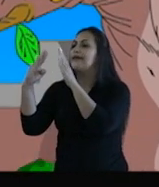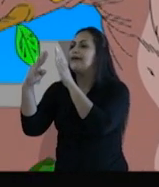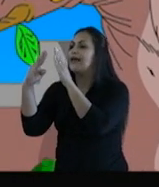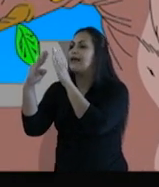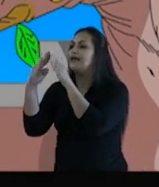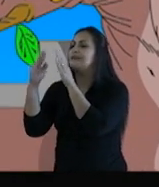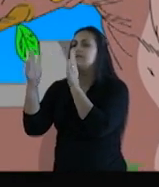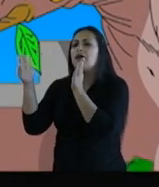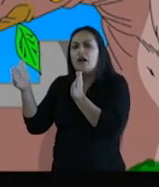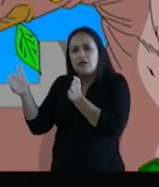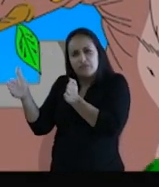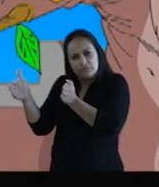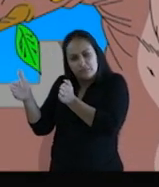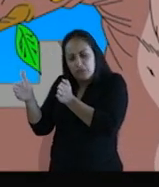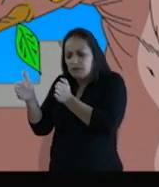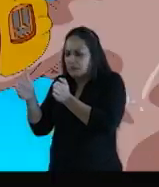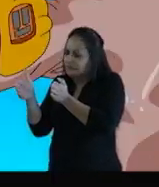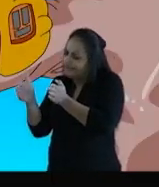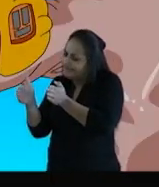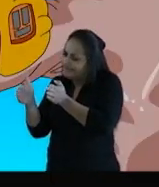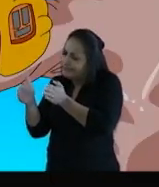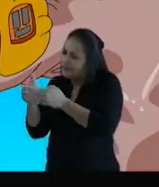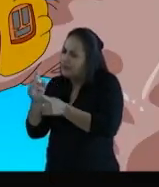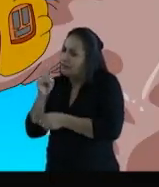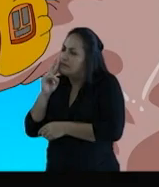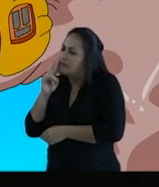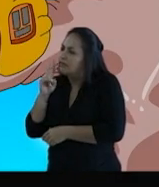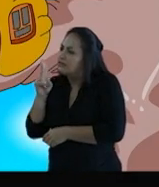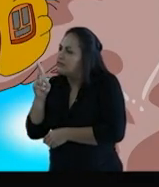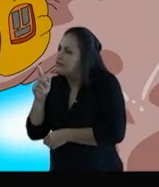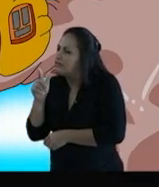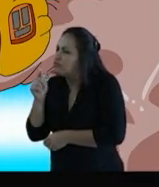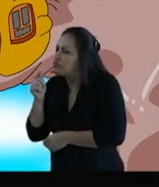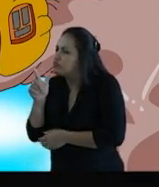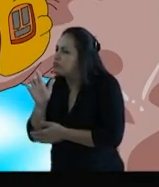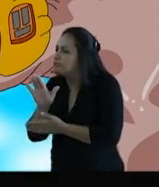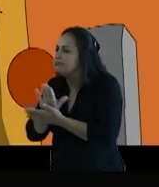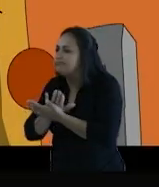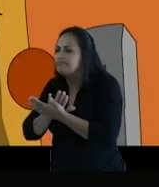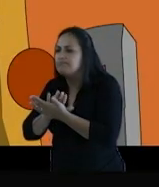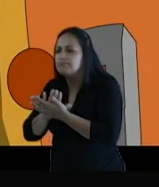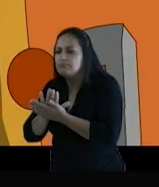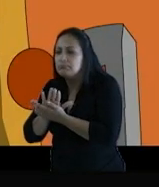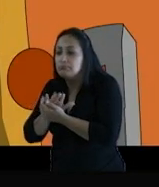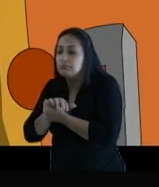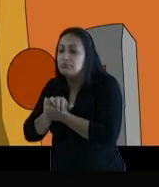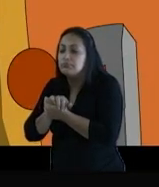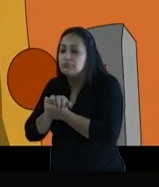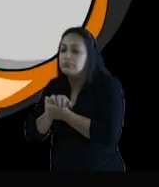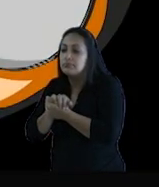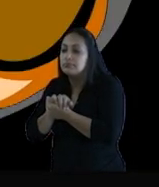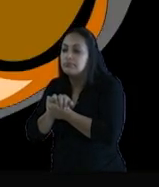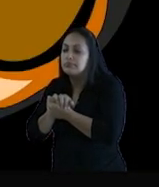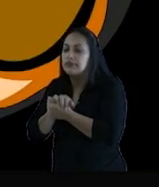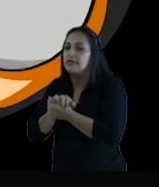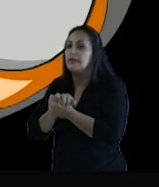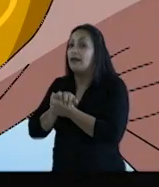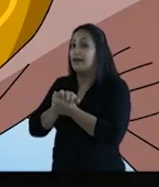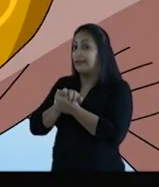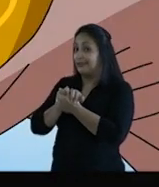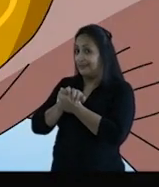Era uma casa pequena e parecia vazia. Ela olhou melhor e viu